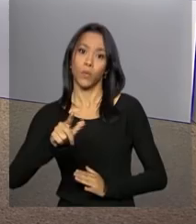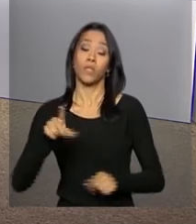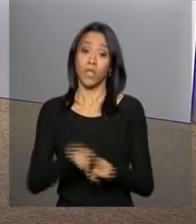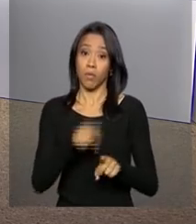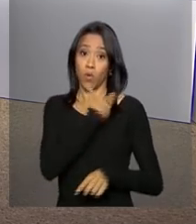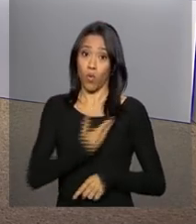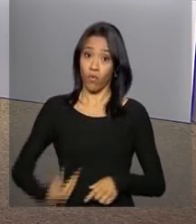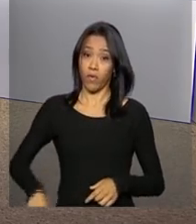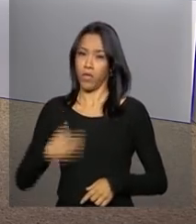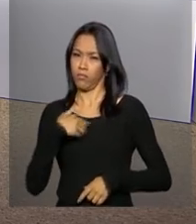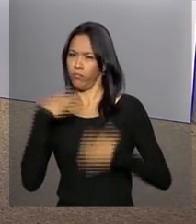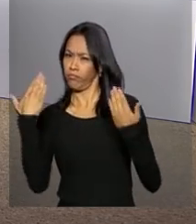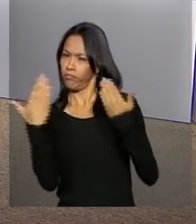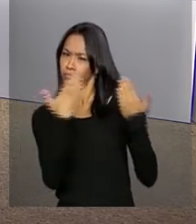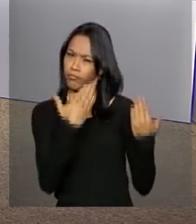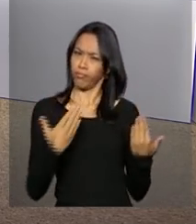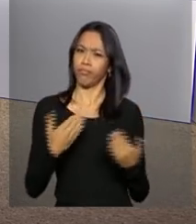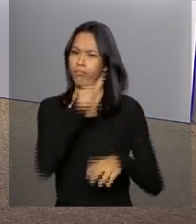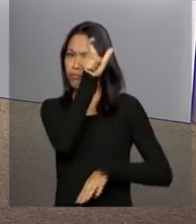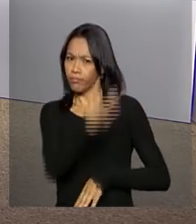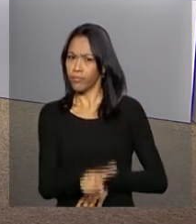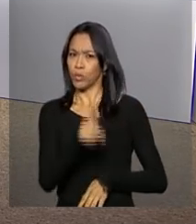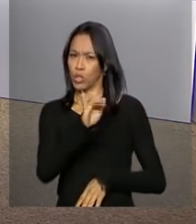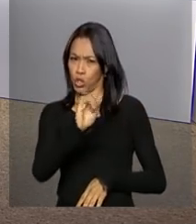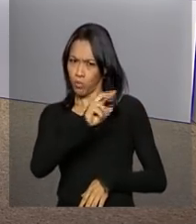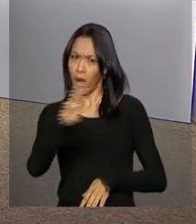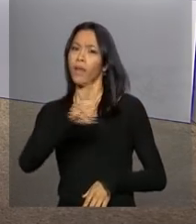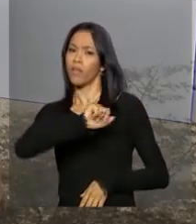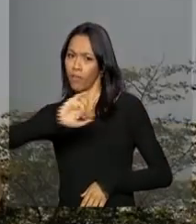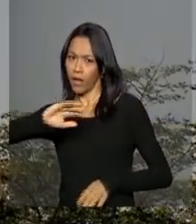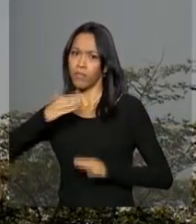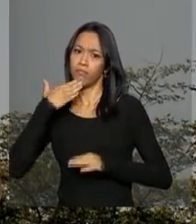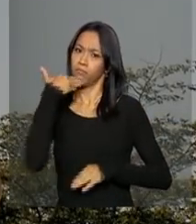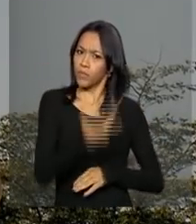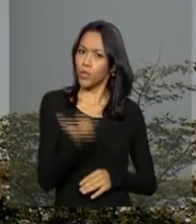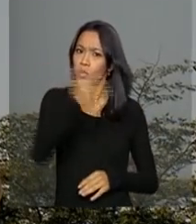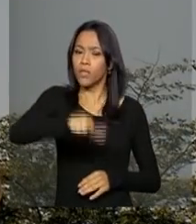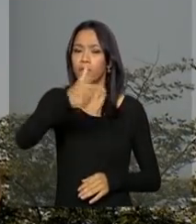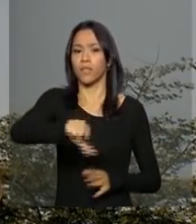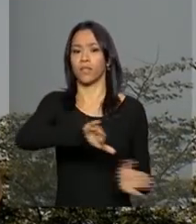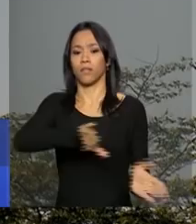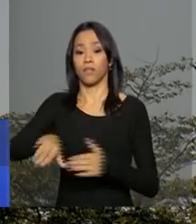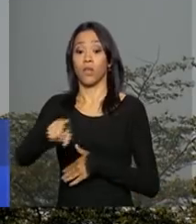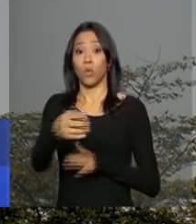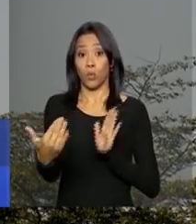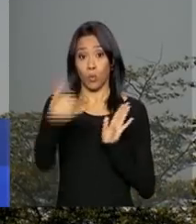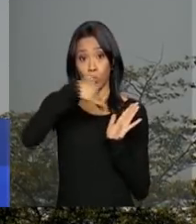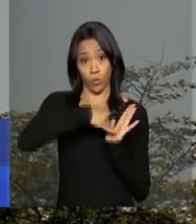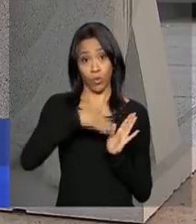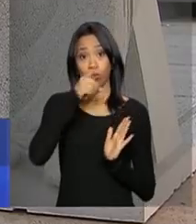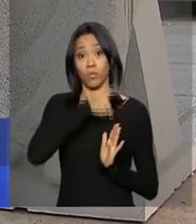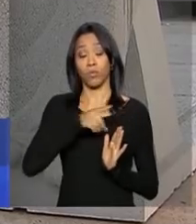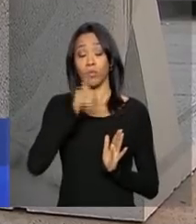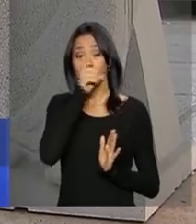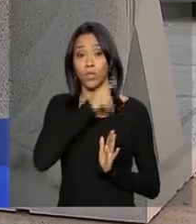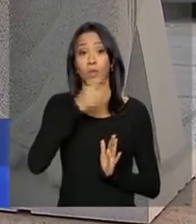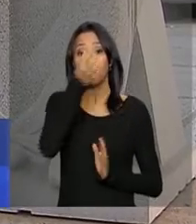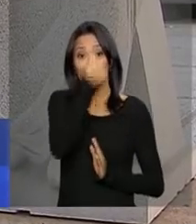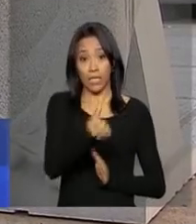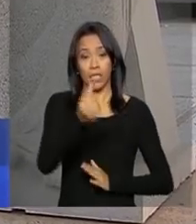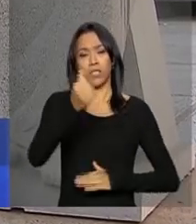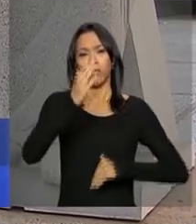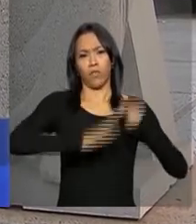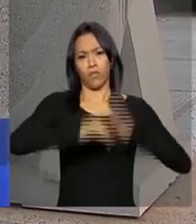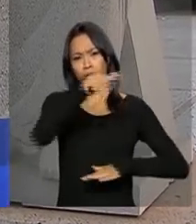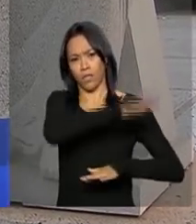liminar de Gilmar Mendes e afirma que vai recorrer. No último domingo, seis juristas brasileiros e os